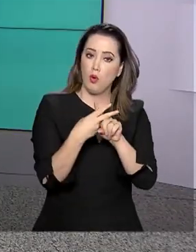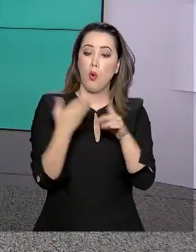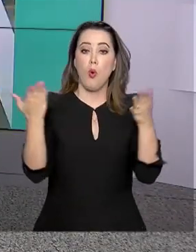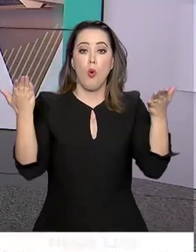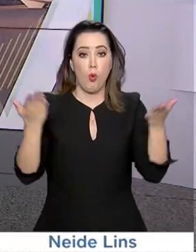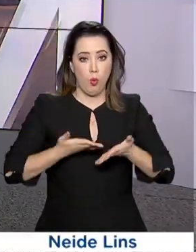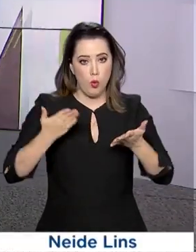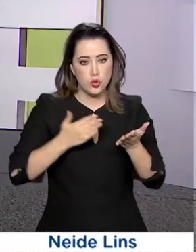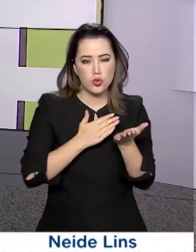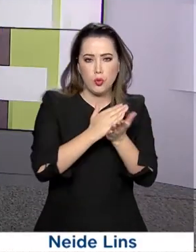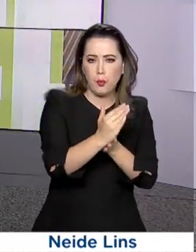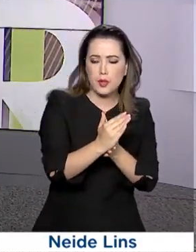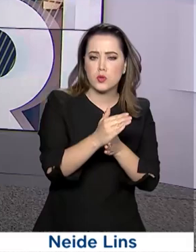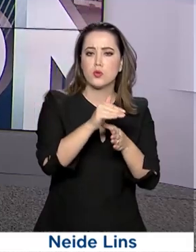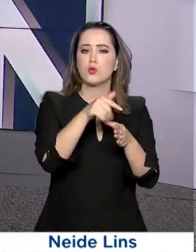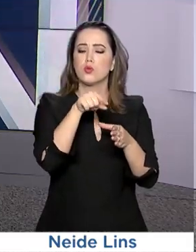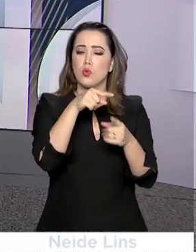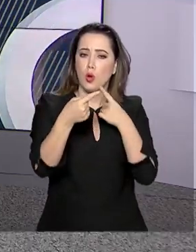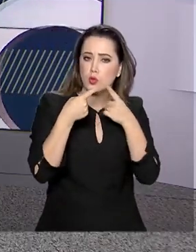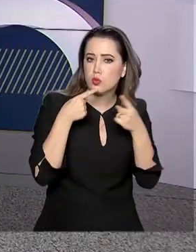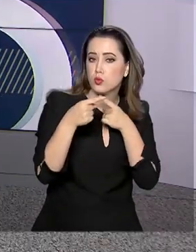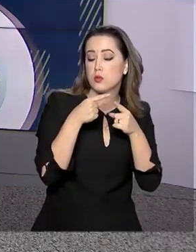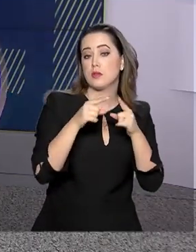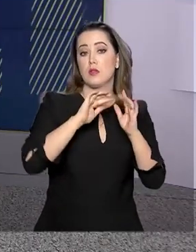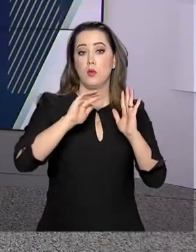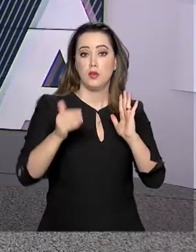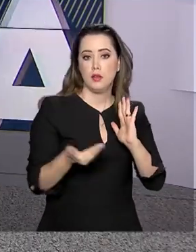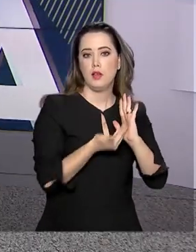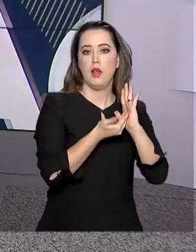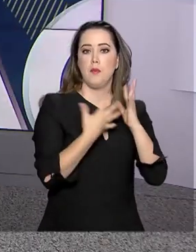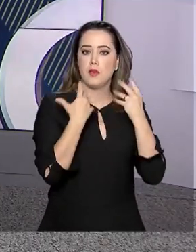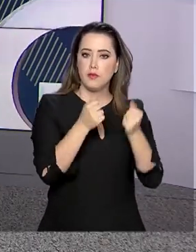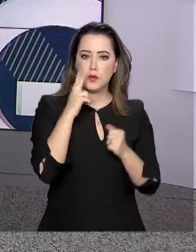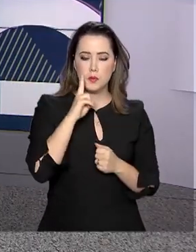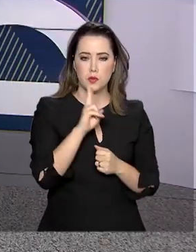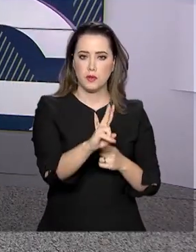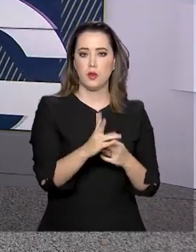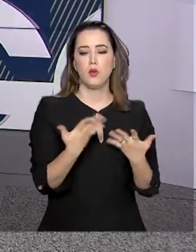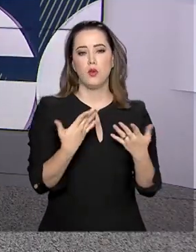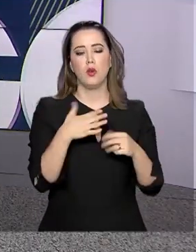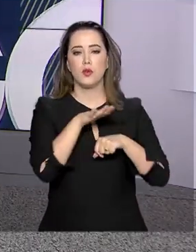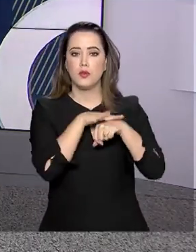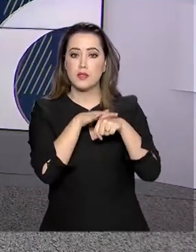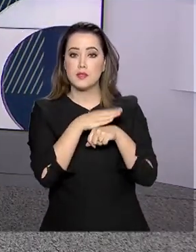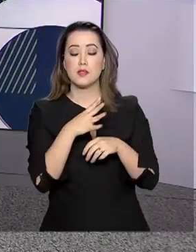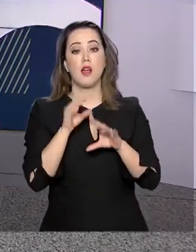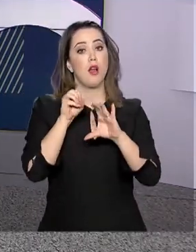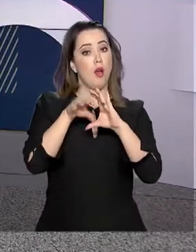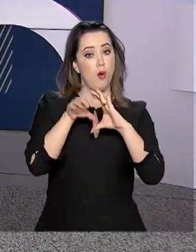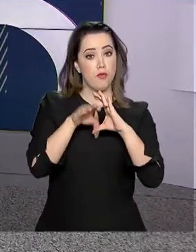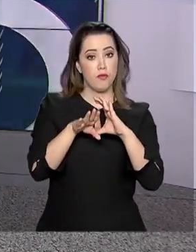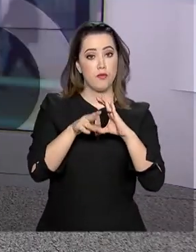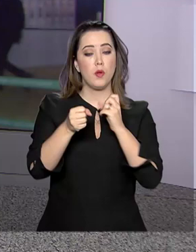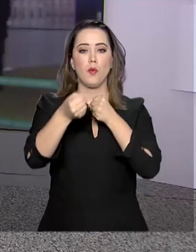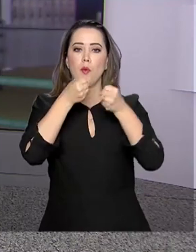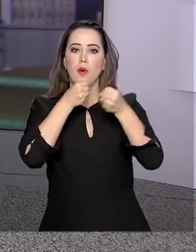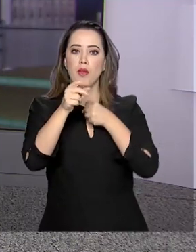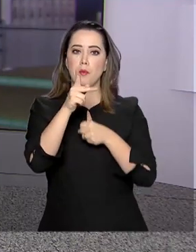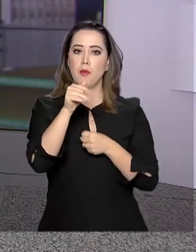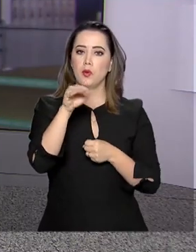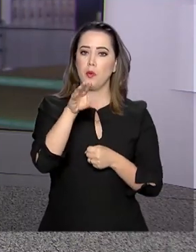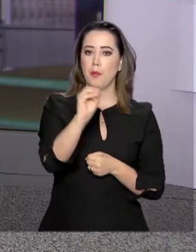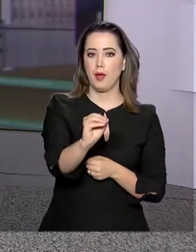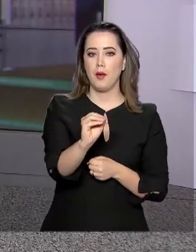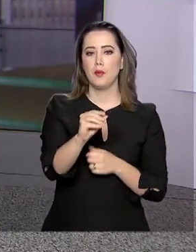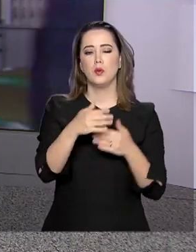entrou hoje na pauta do plenário da Câmara dos Deputados. E é para lá que nós vamos agora falar ao vivo com o repórter Pablo Mundim, que tem os